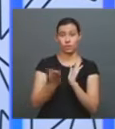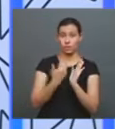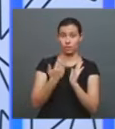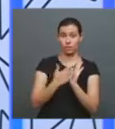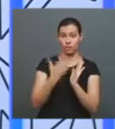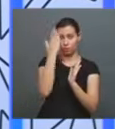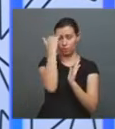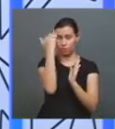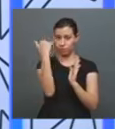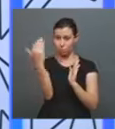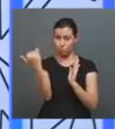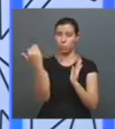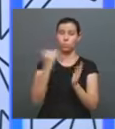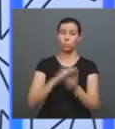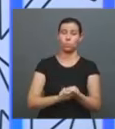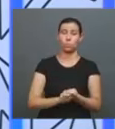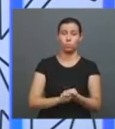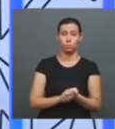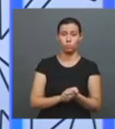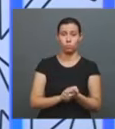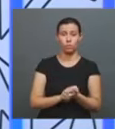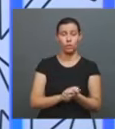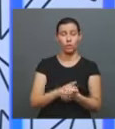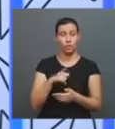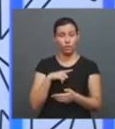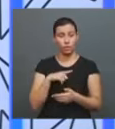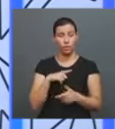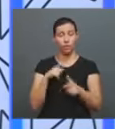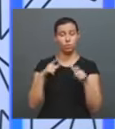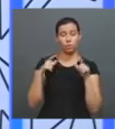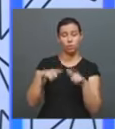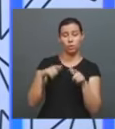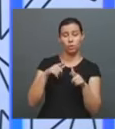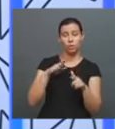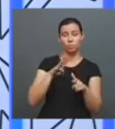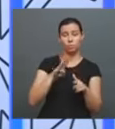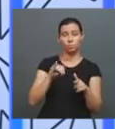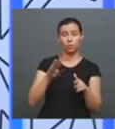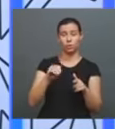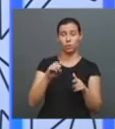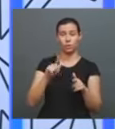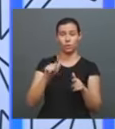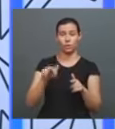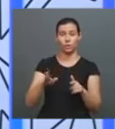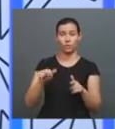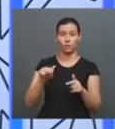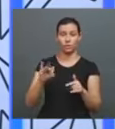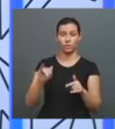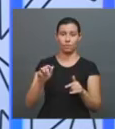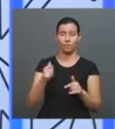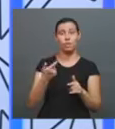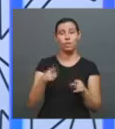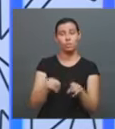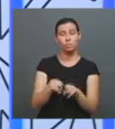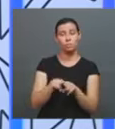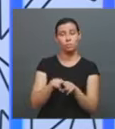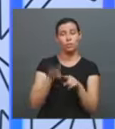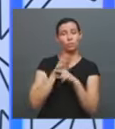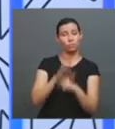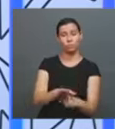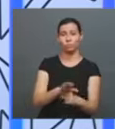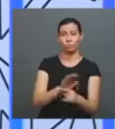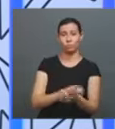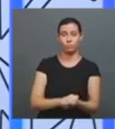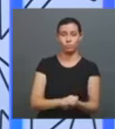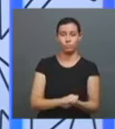um espaço muito parecido com o espaço de biografias, um espaço muito de autoajuda e comportamento. Eles são marcas muito interessantes